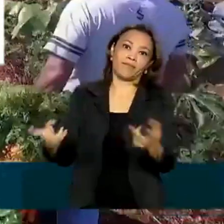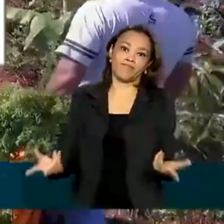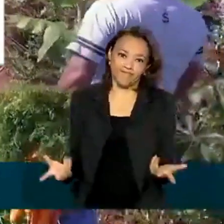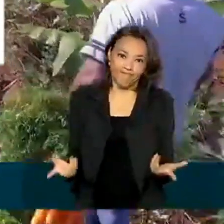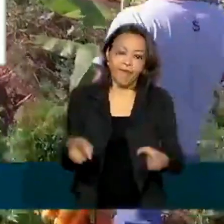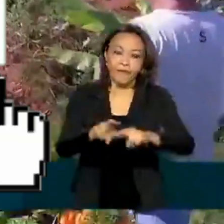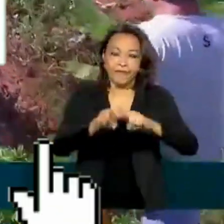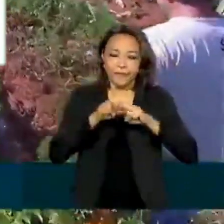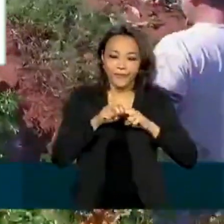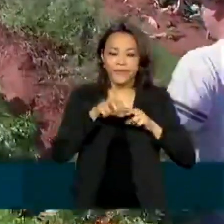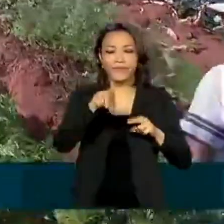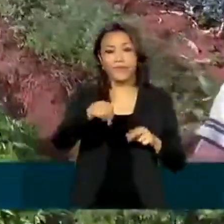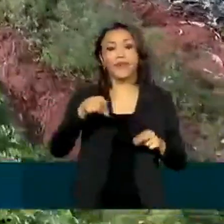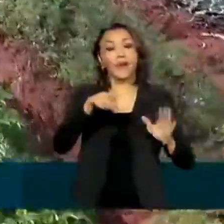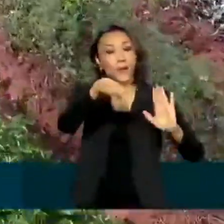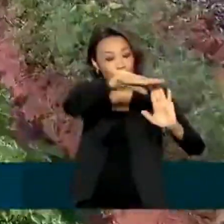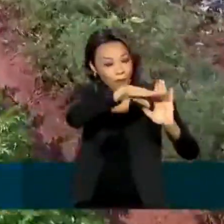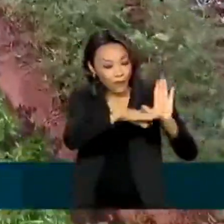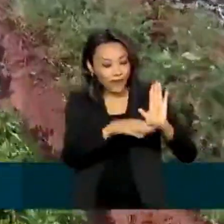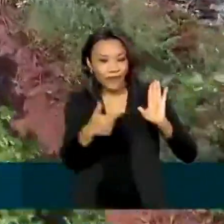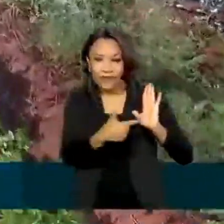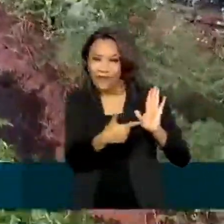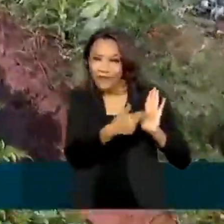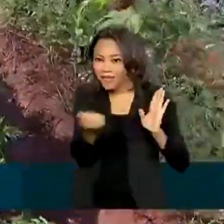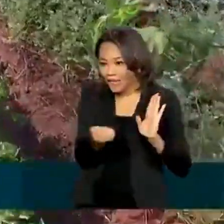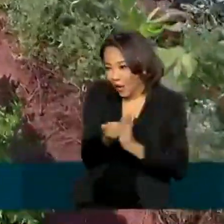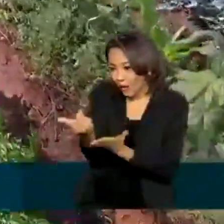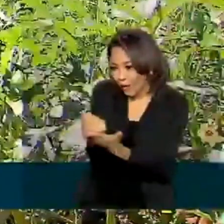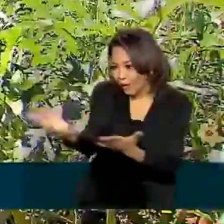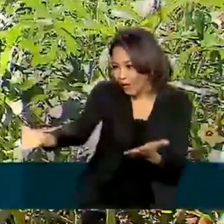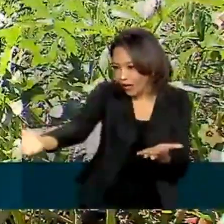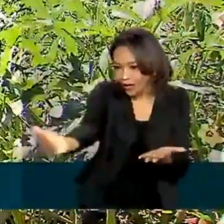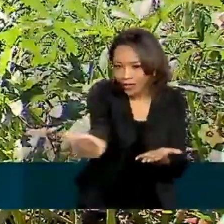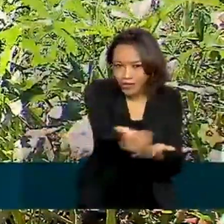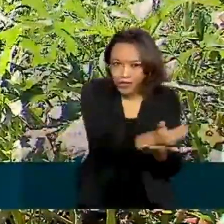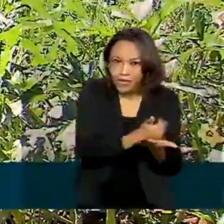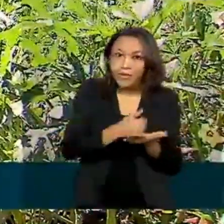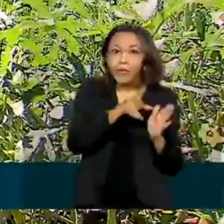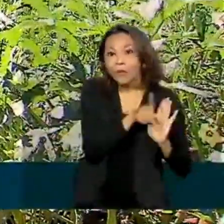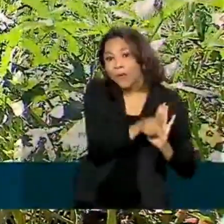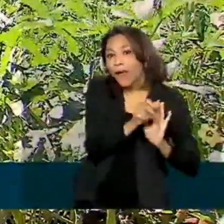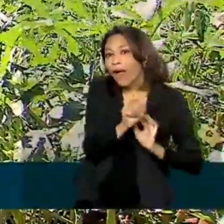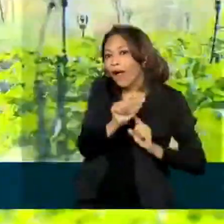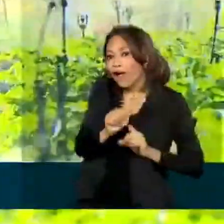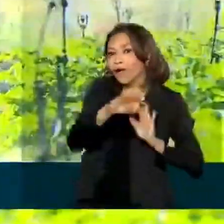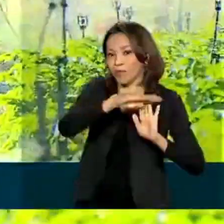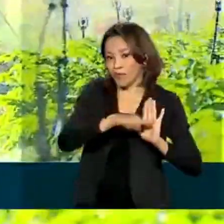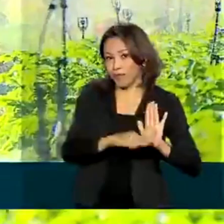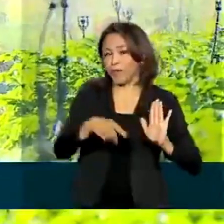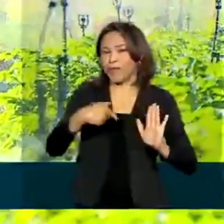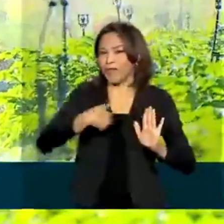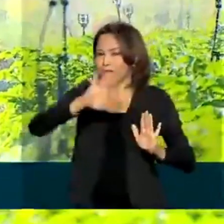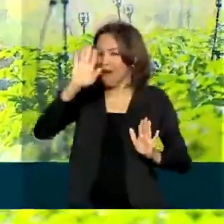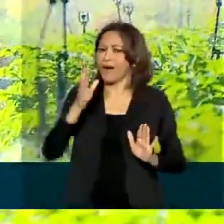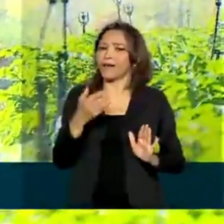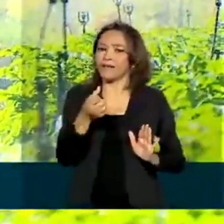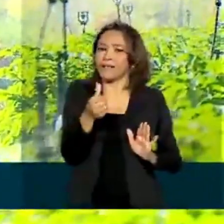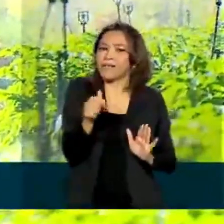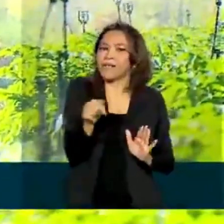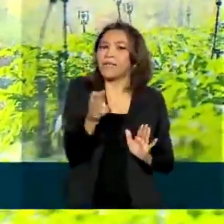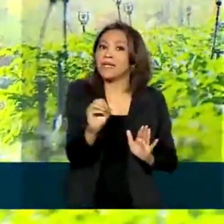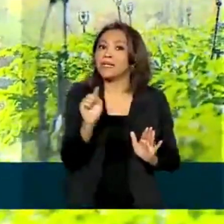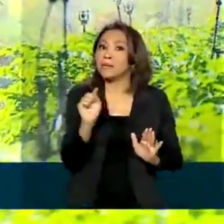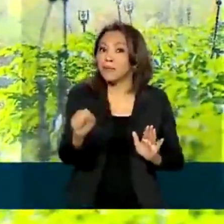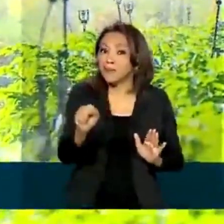Por isso, a saída veio com o Programa de Aquisição de Alimentos, o PAA, que em 2020 beneficiou mais de 70 mil